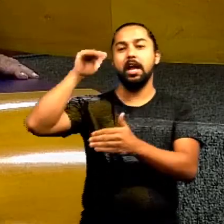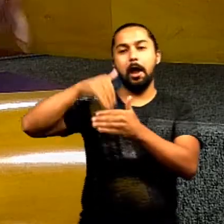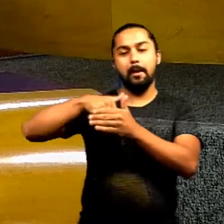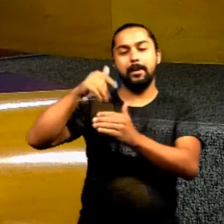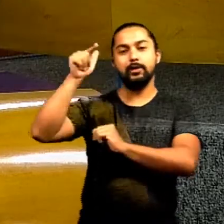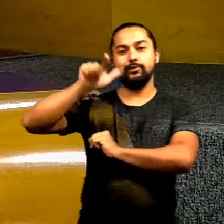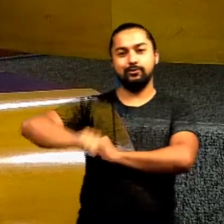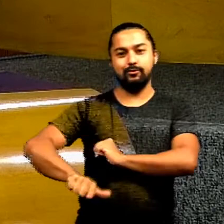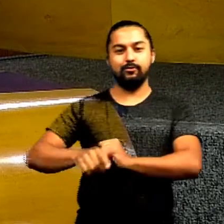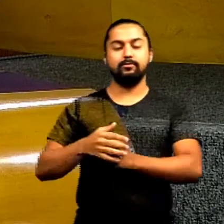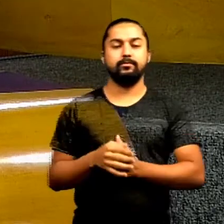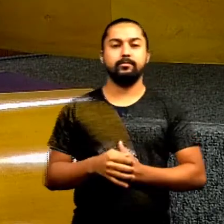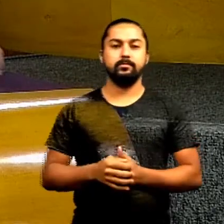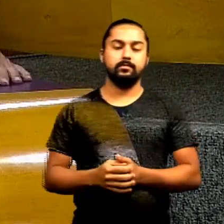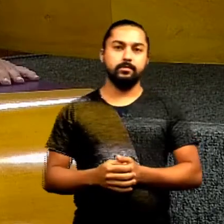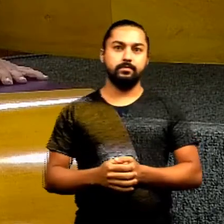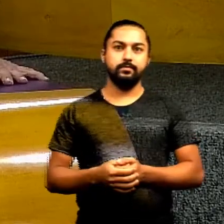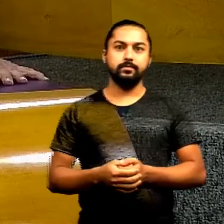22.